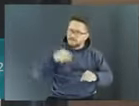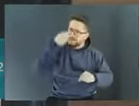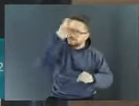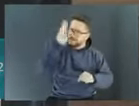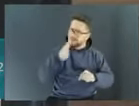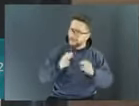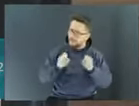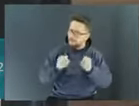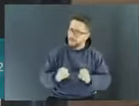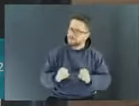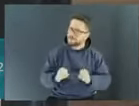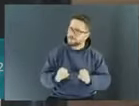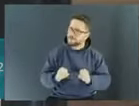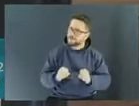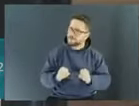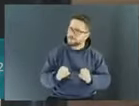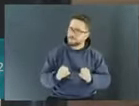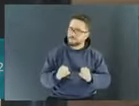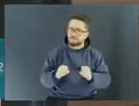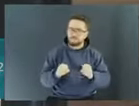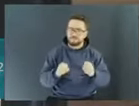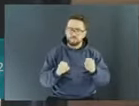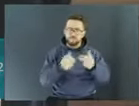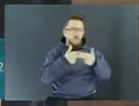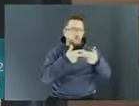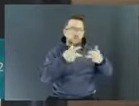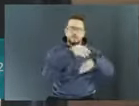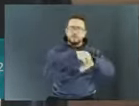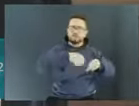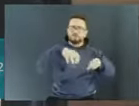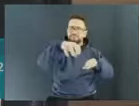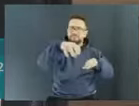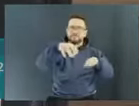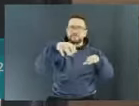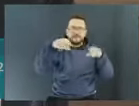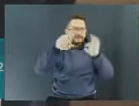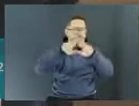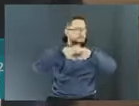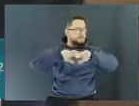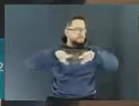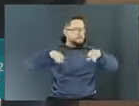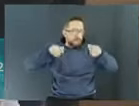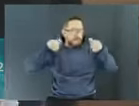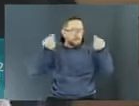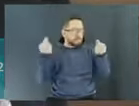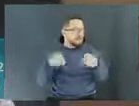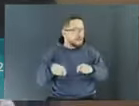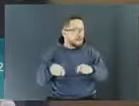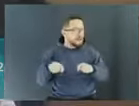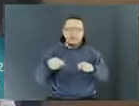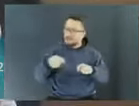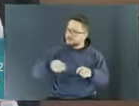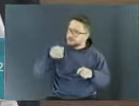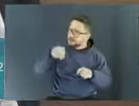servir como endereço de entrega para os apartamentos que não têm porteiro, se isso também é usado aqui no Brasil. Obrigada.